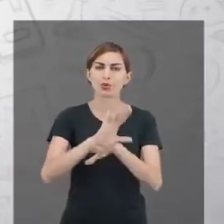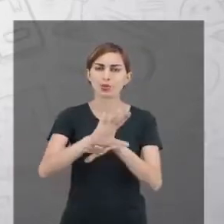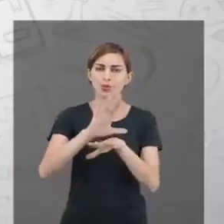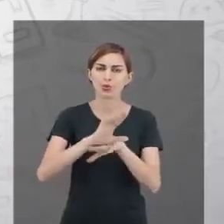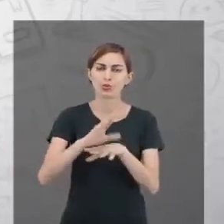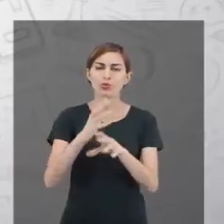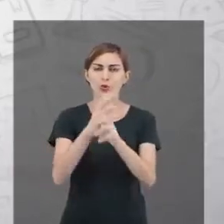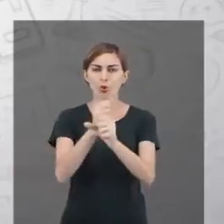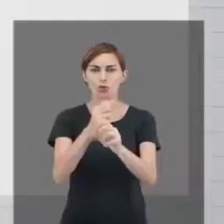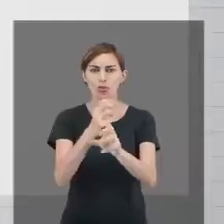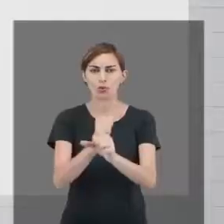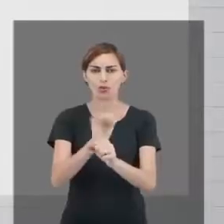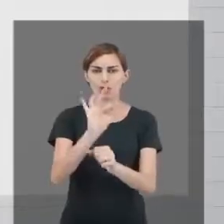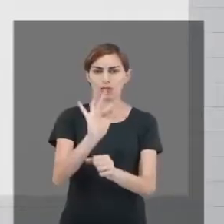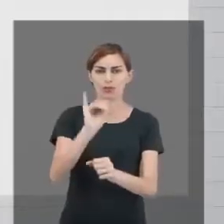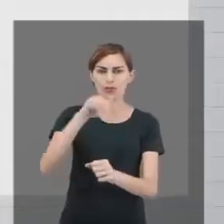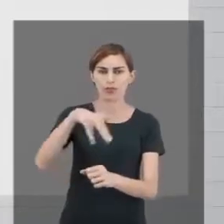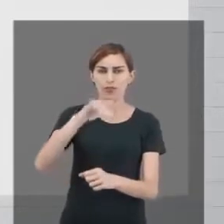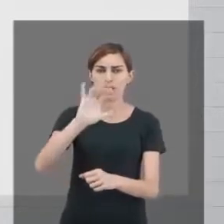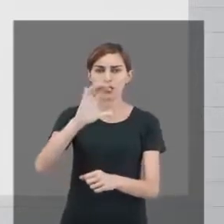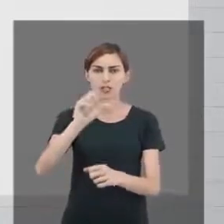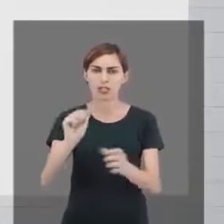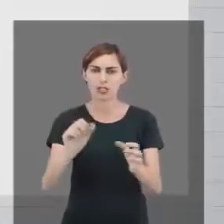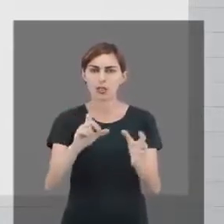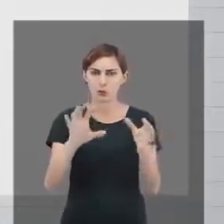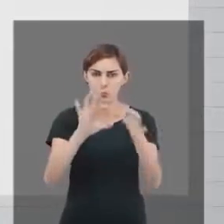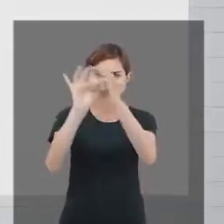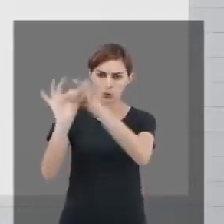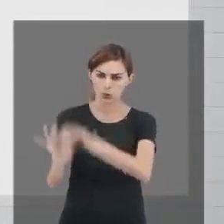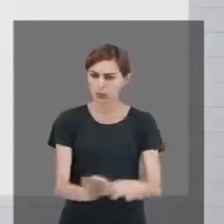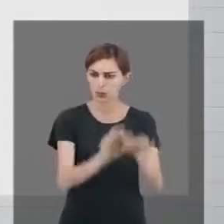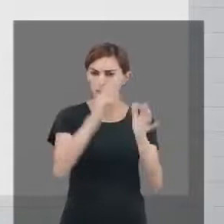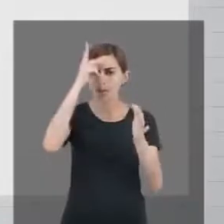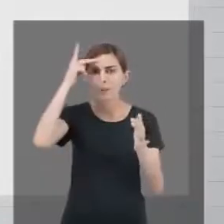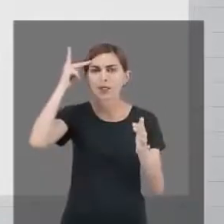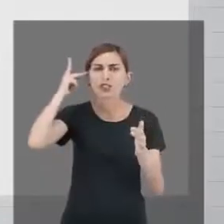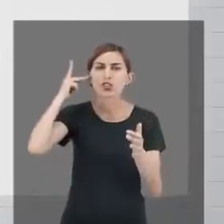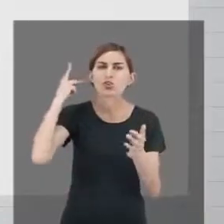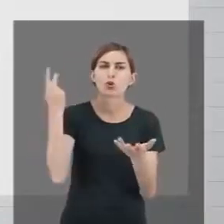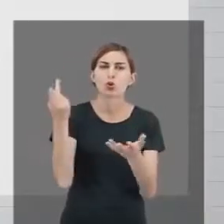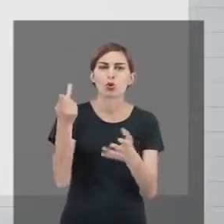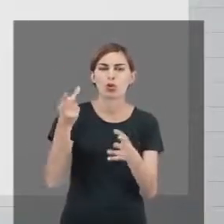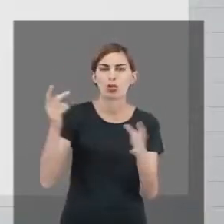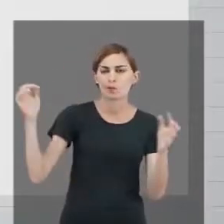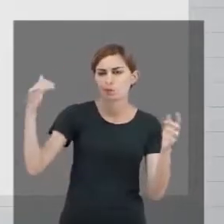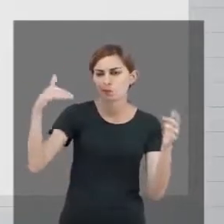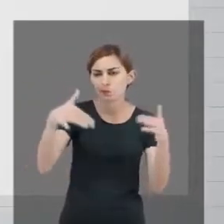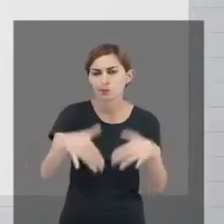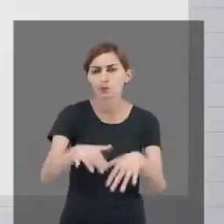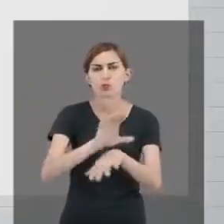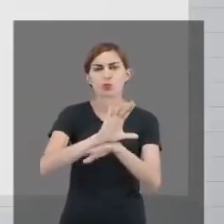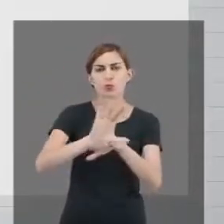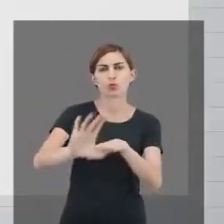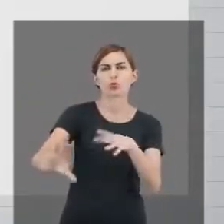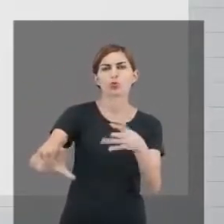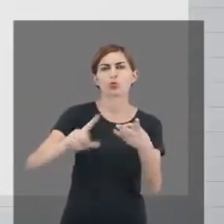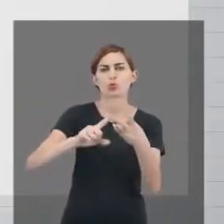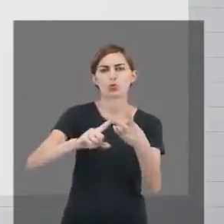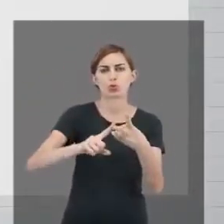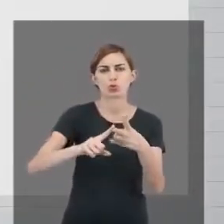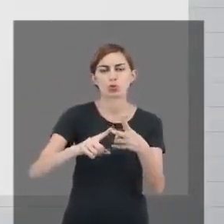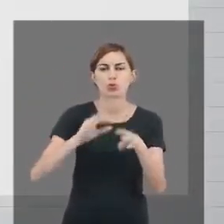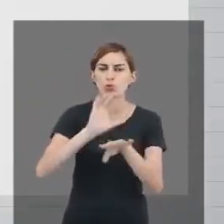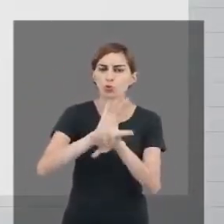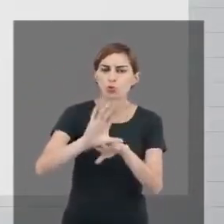Essa união de pessoas iniciando, cursando, concluindo o curso é